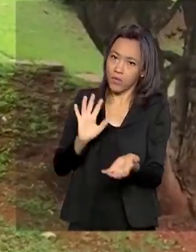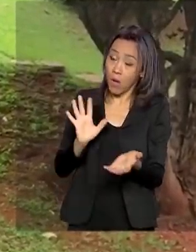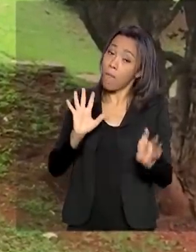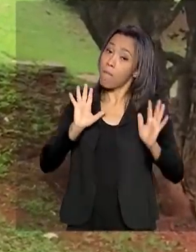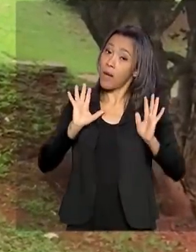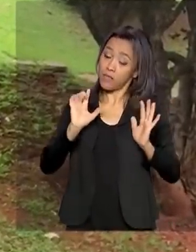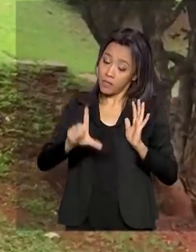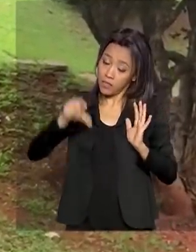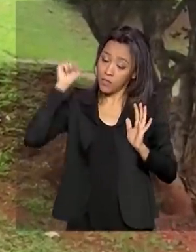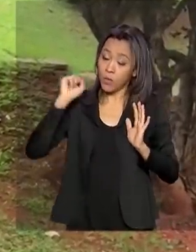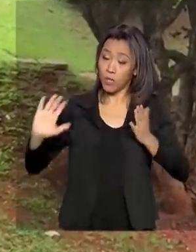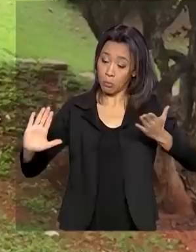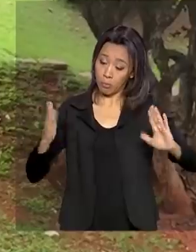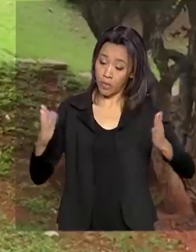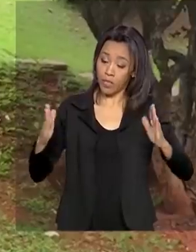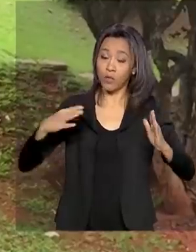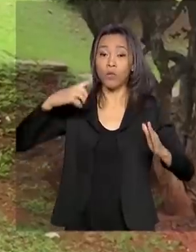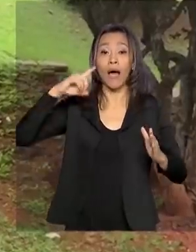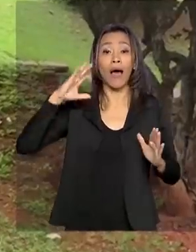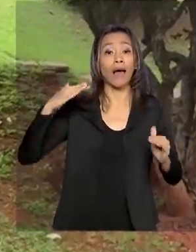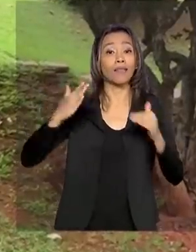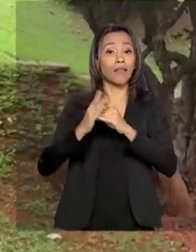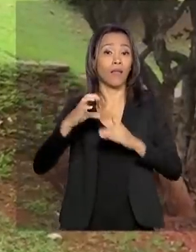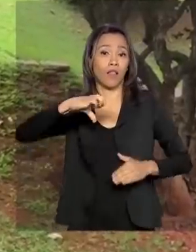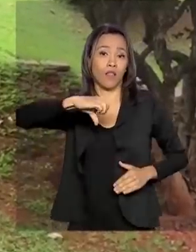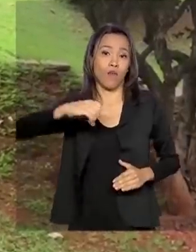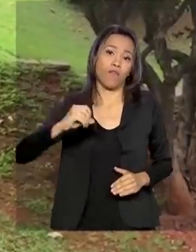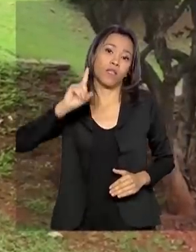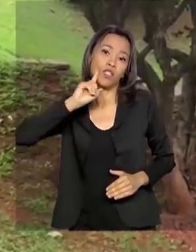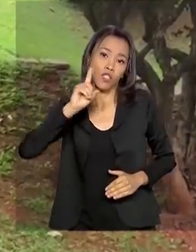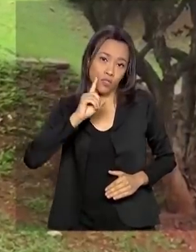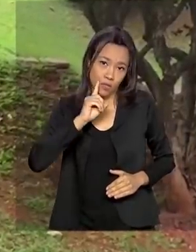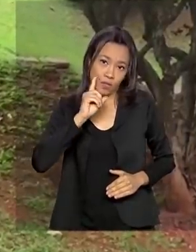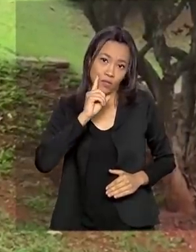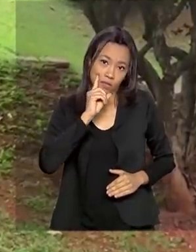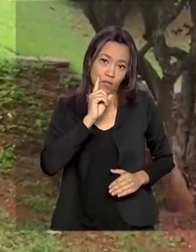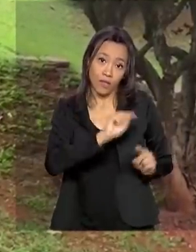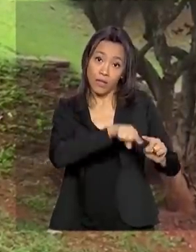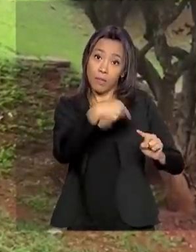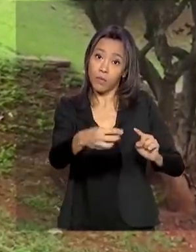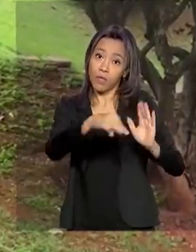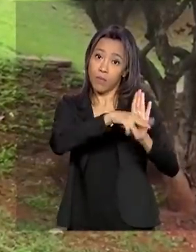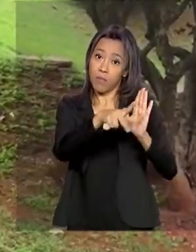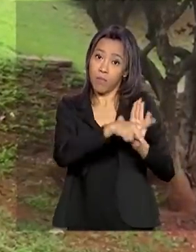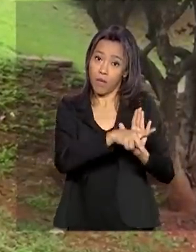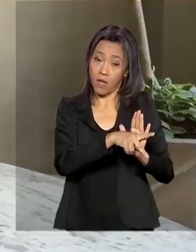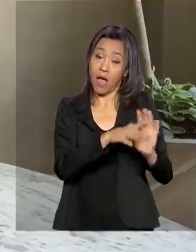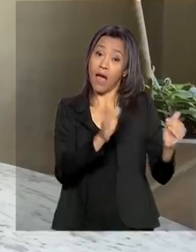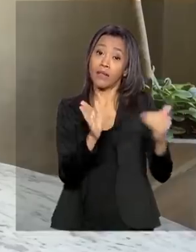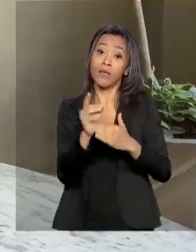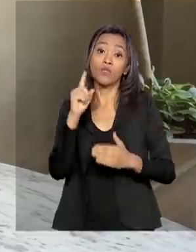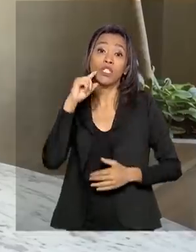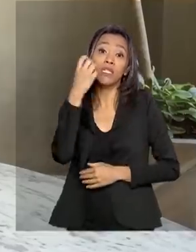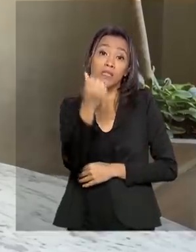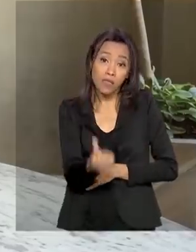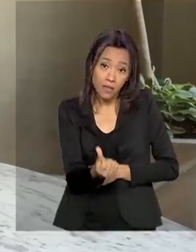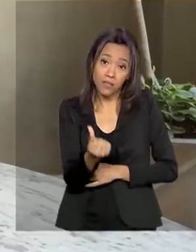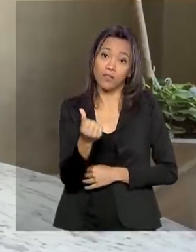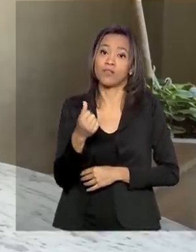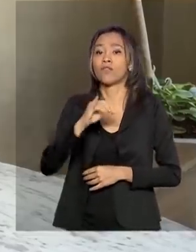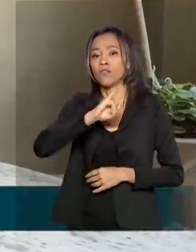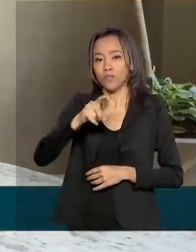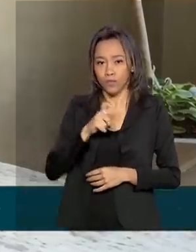opção num prazo de até 90 dias após a publicação do texto. Ou seja, até dia 6 de julho. Haverá também uma